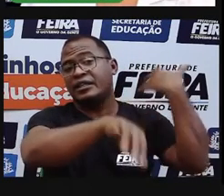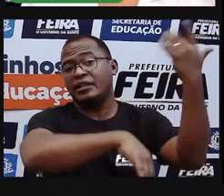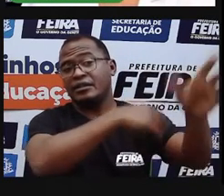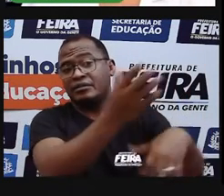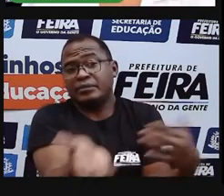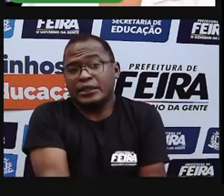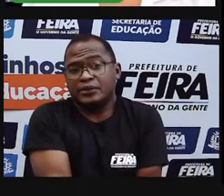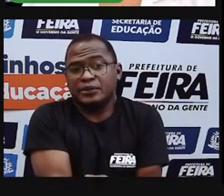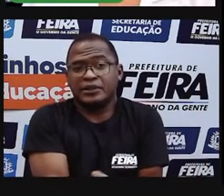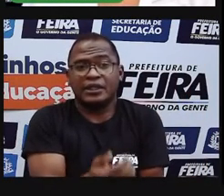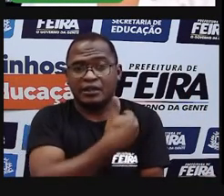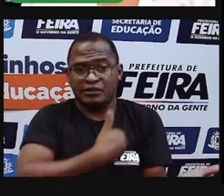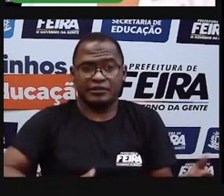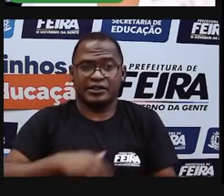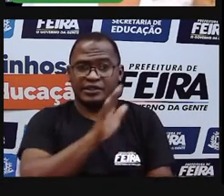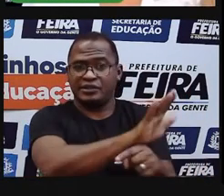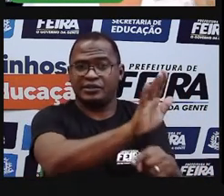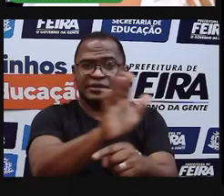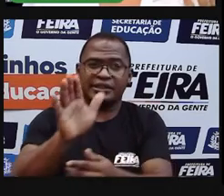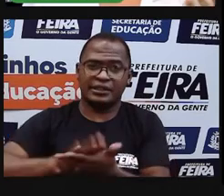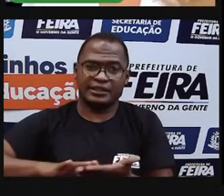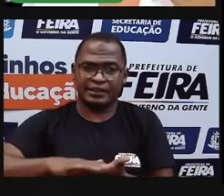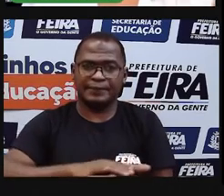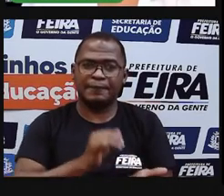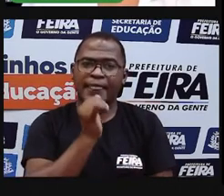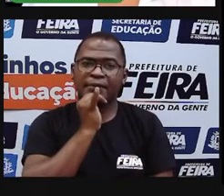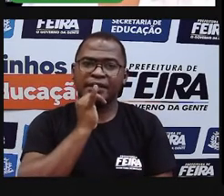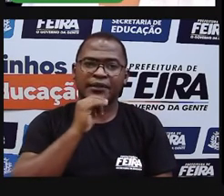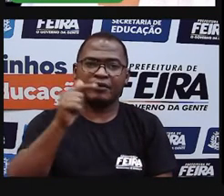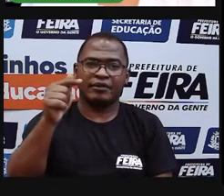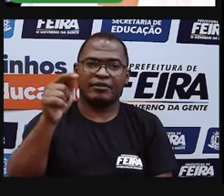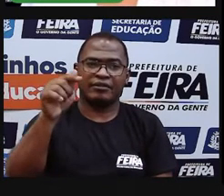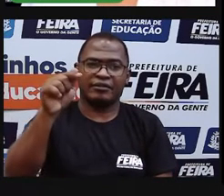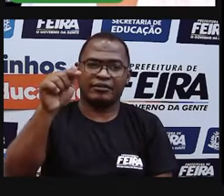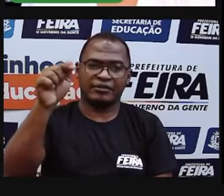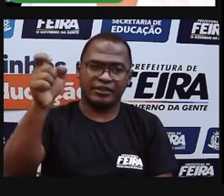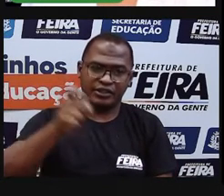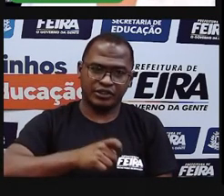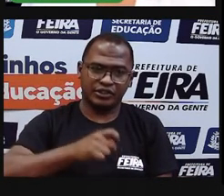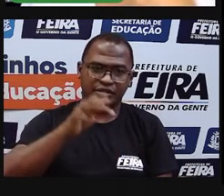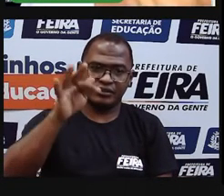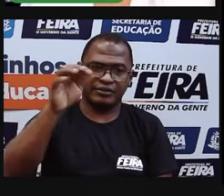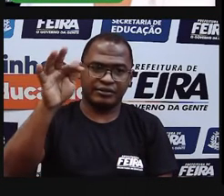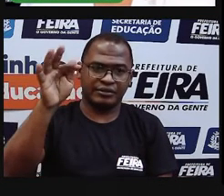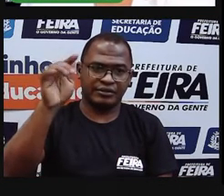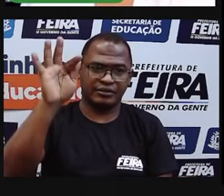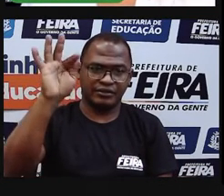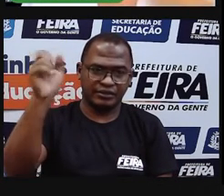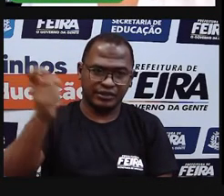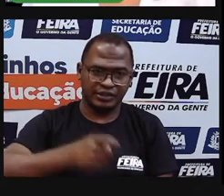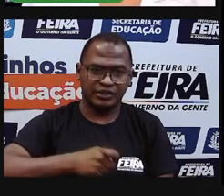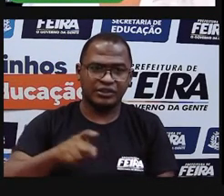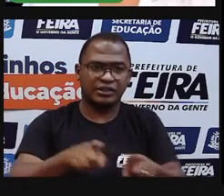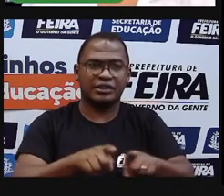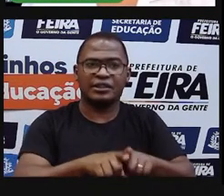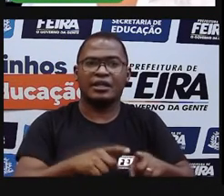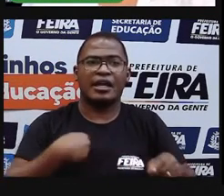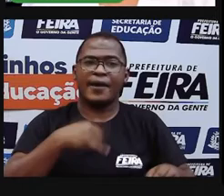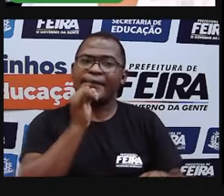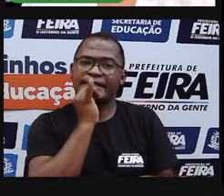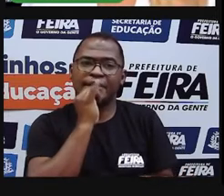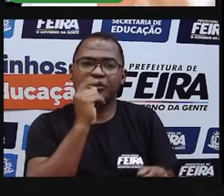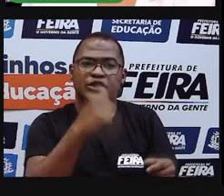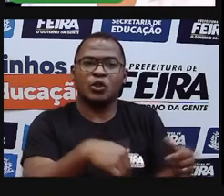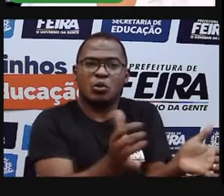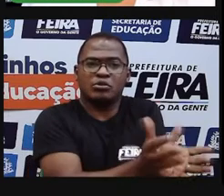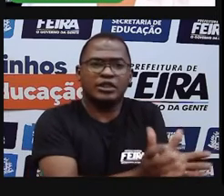do Firadés, do bairro Firadés, que eles são muito atuantes enquanto reivindicação de problemas do bairro.